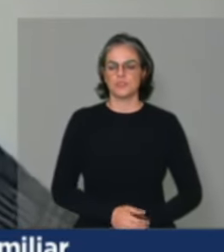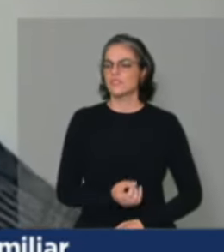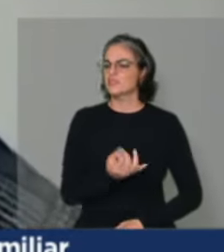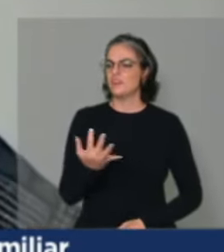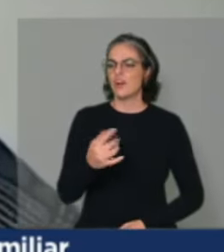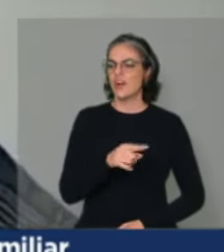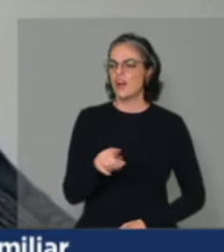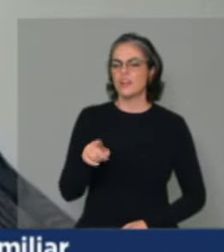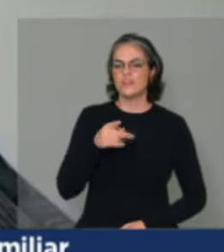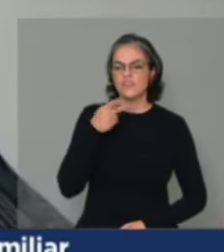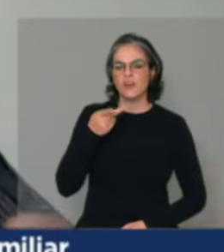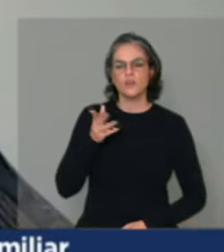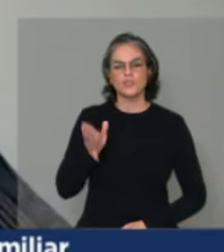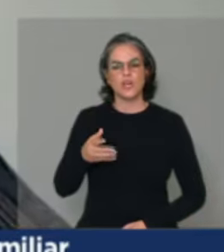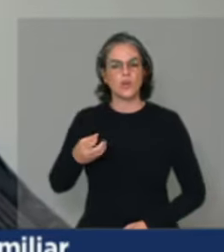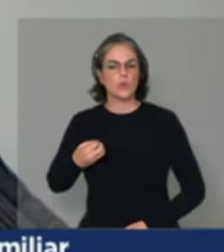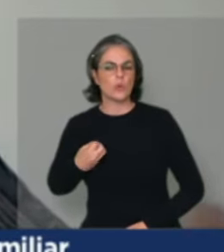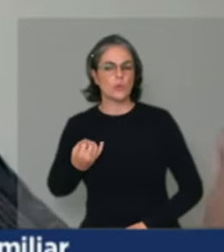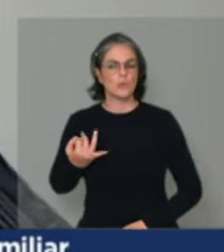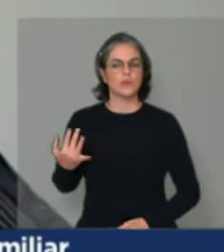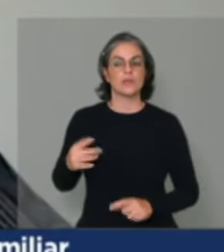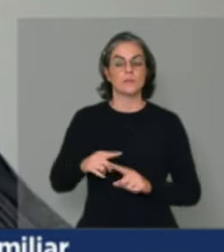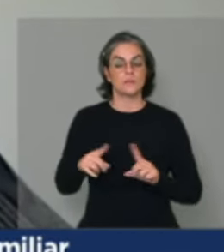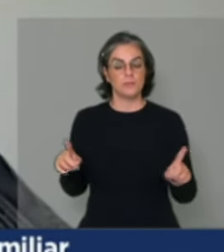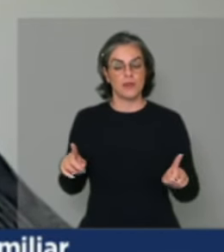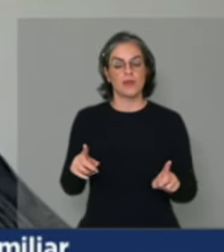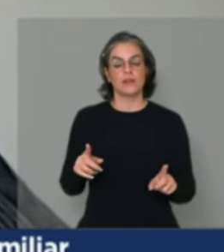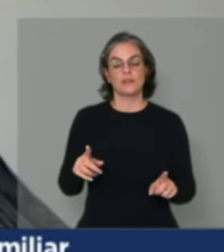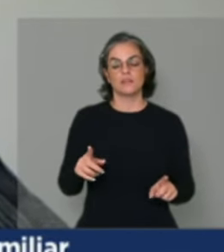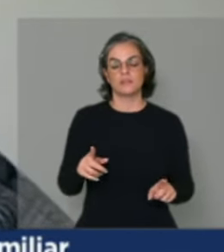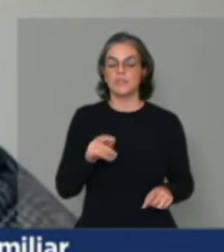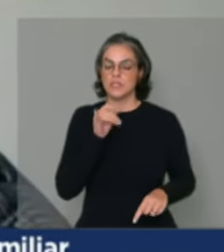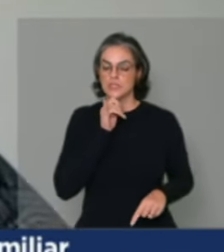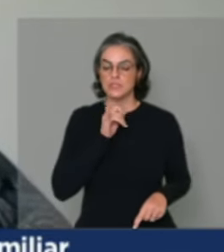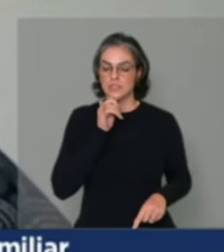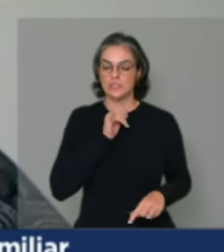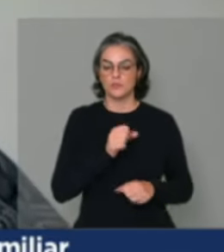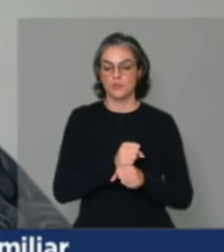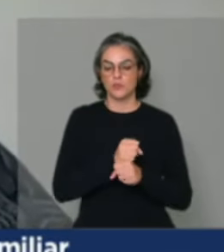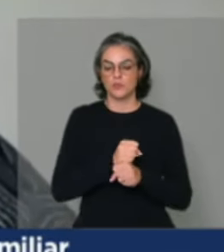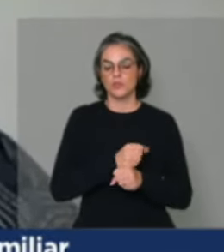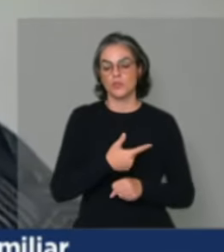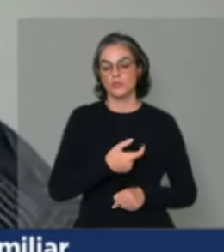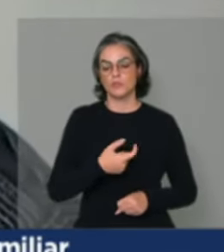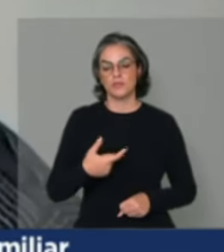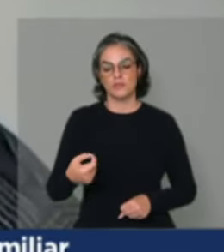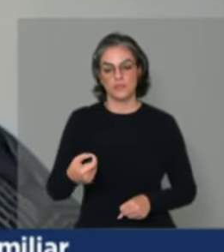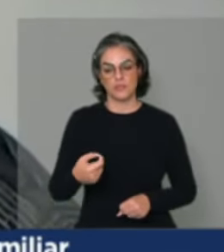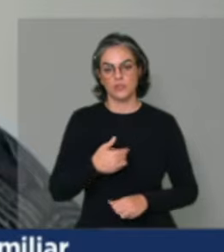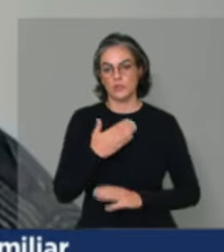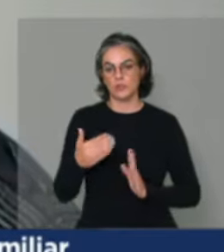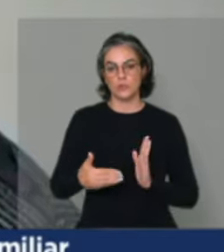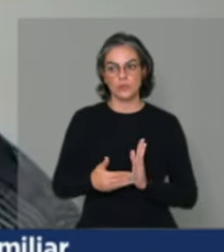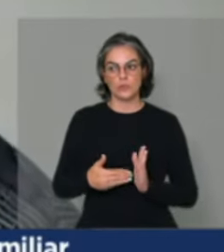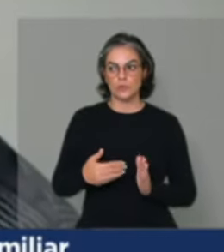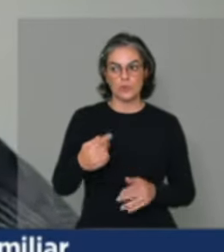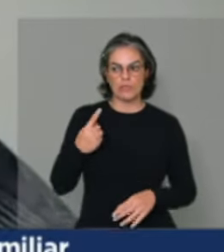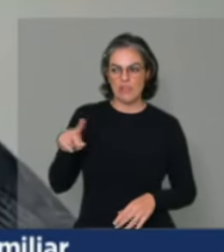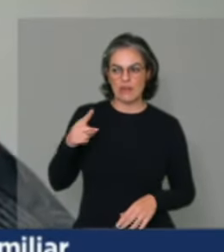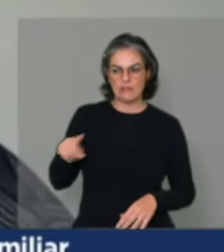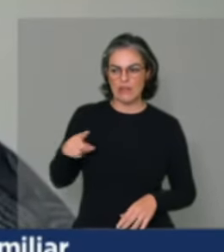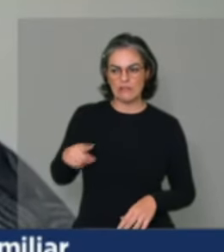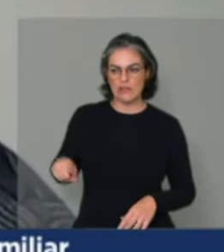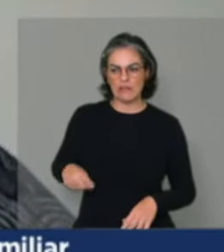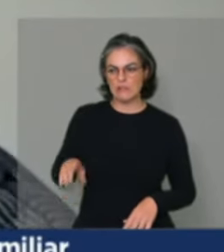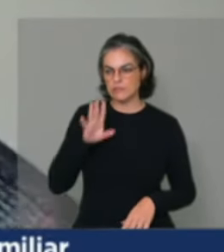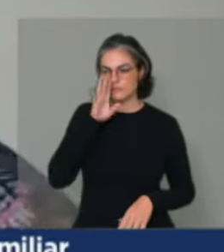números, mas imagina-se, em 2020, com todo o negacionismo que a gente teve, a gente já